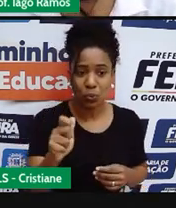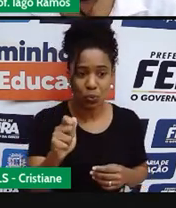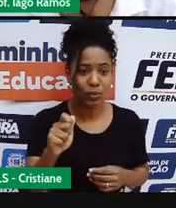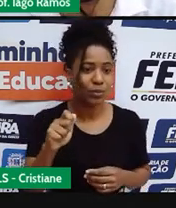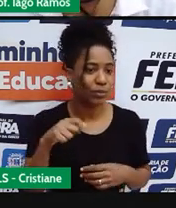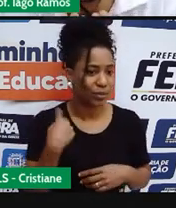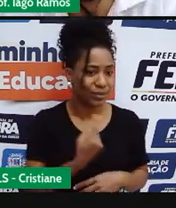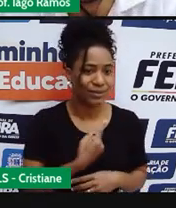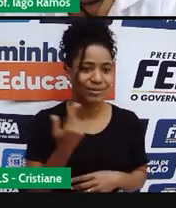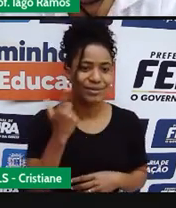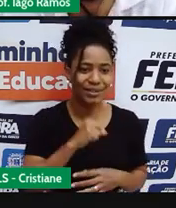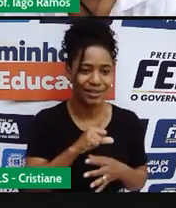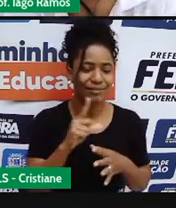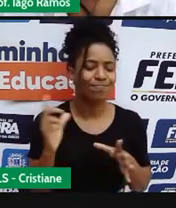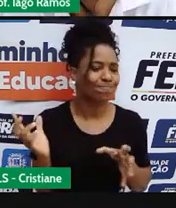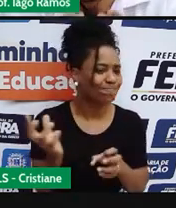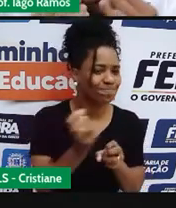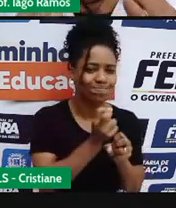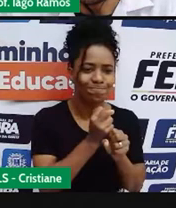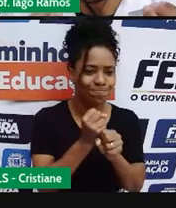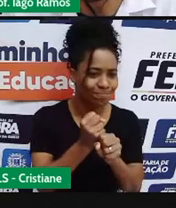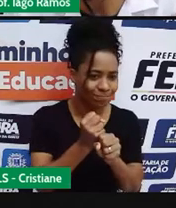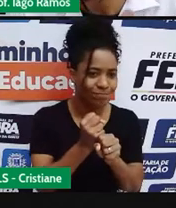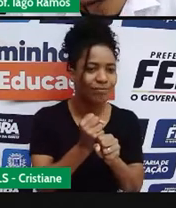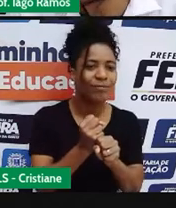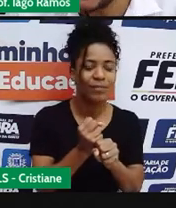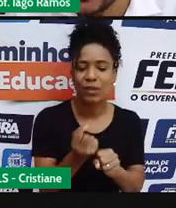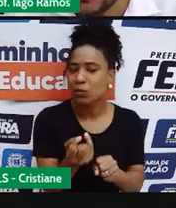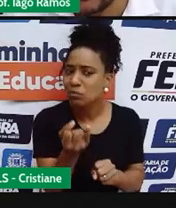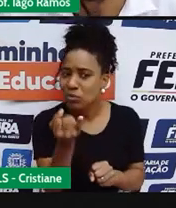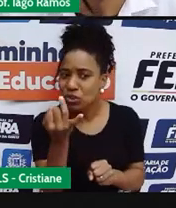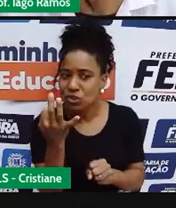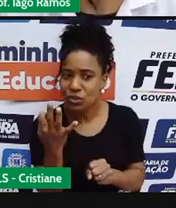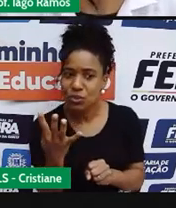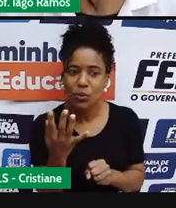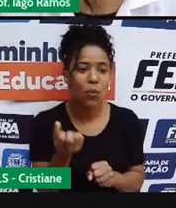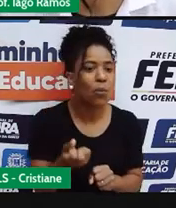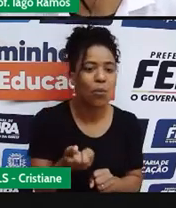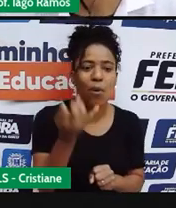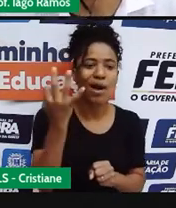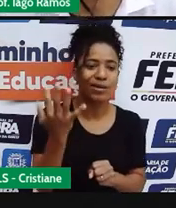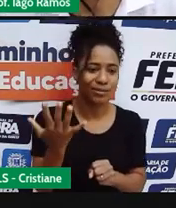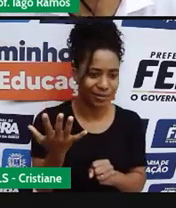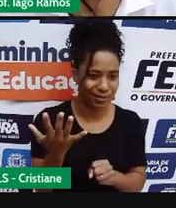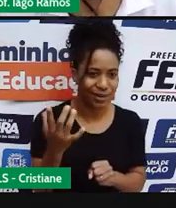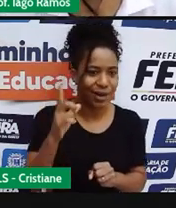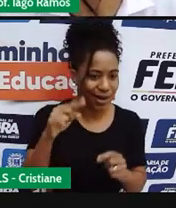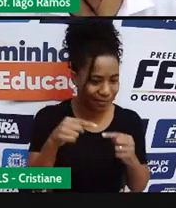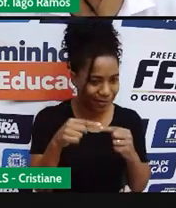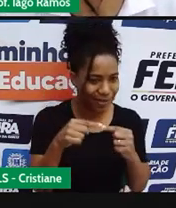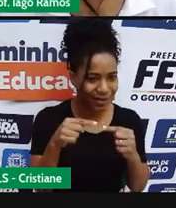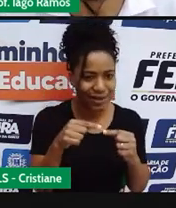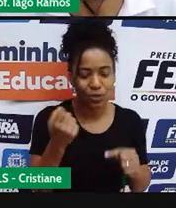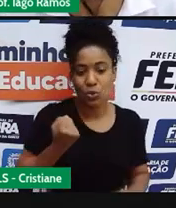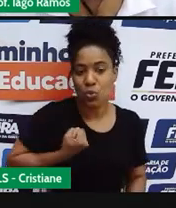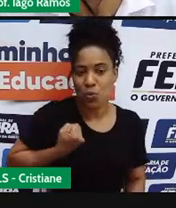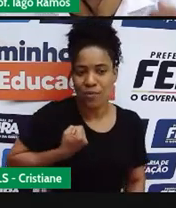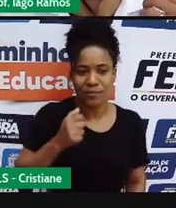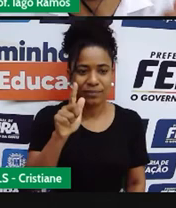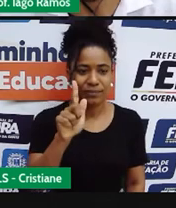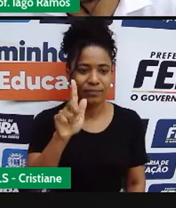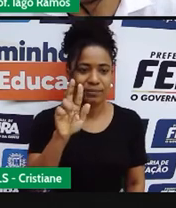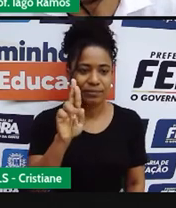tudo aquilo que a gente conseguir dizer, uma quantidade, isso é chamado de grandeza. Tá?